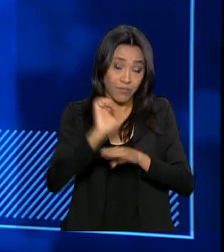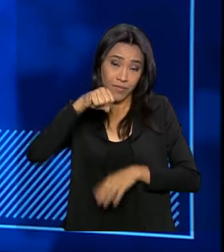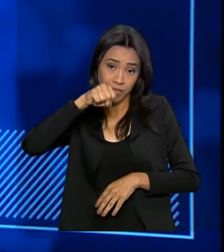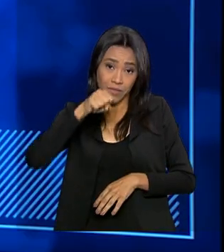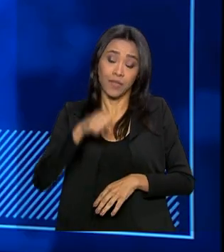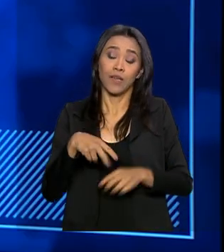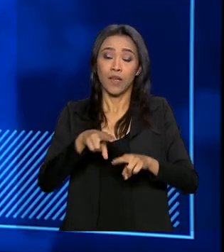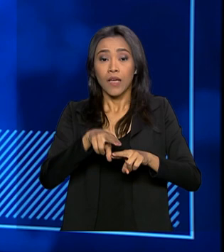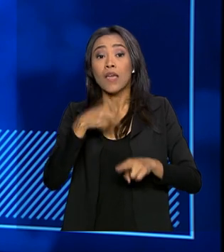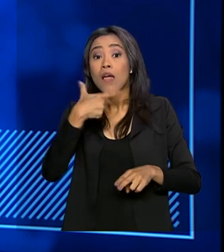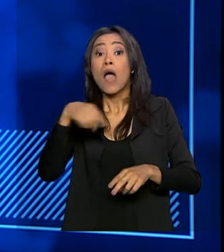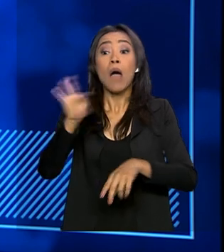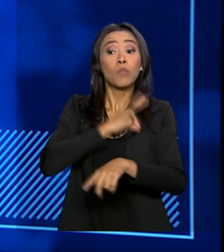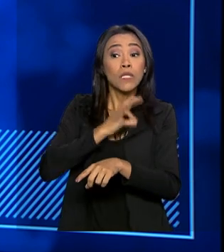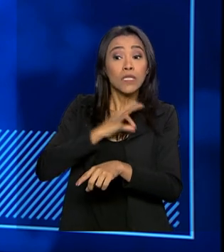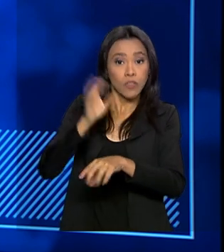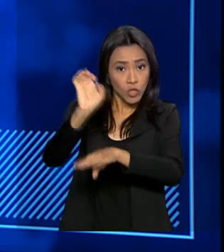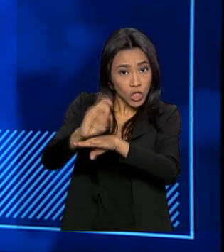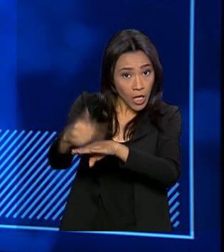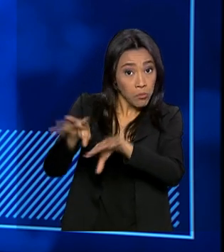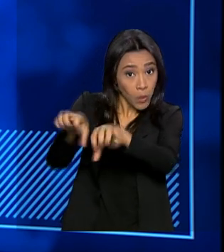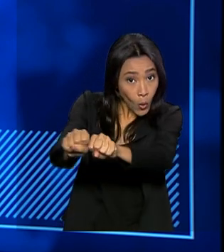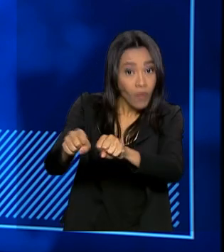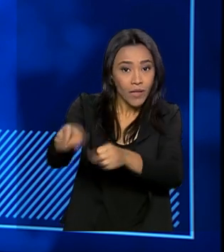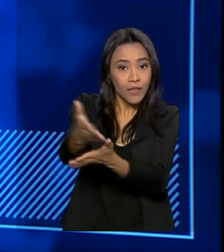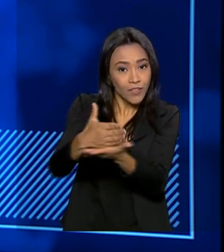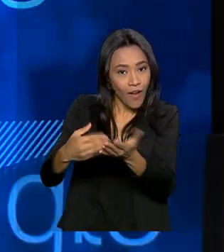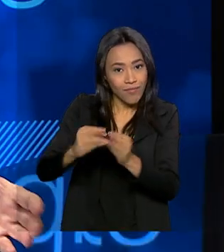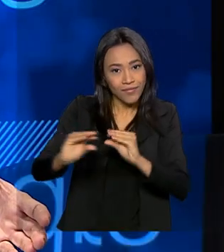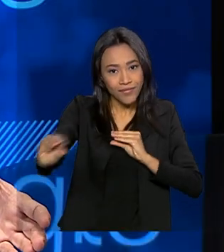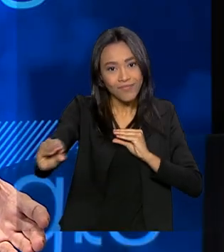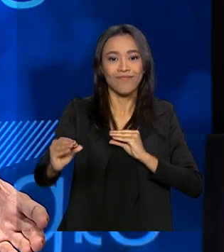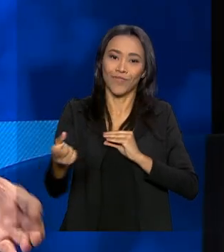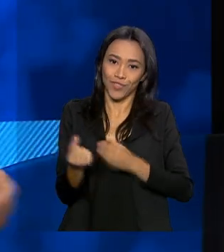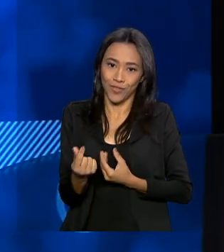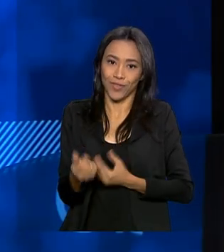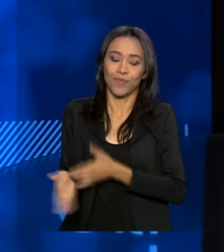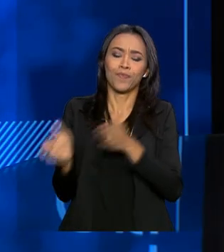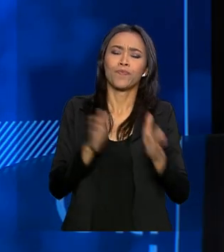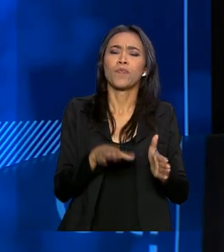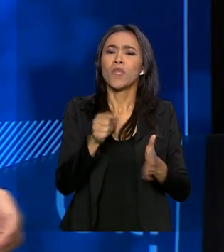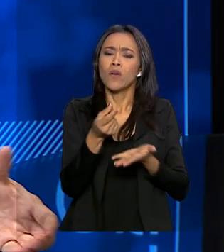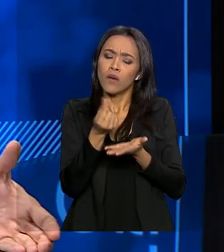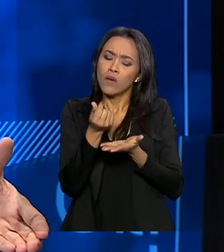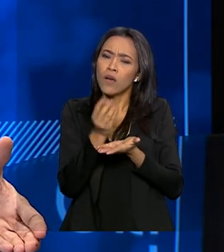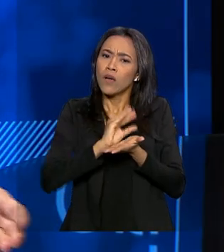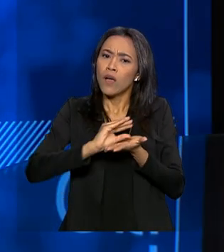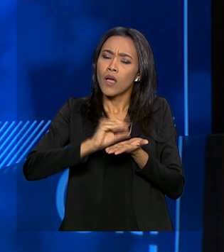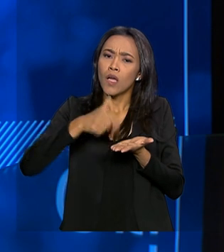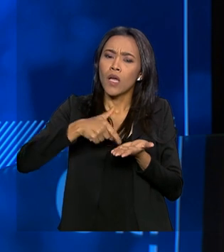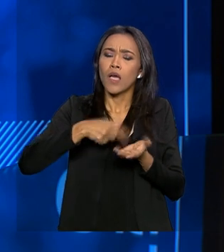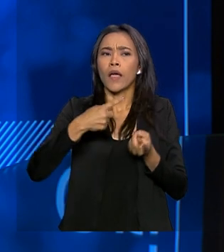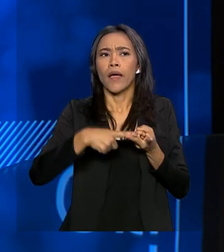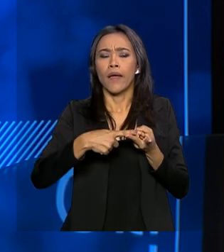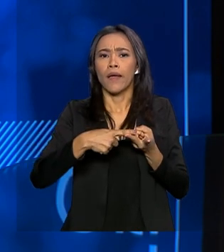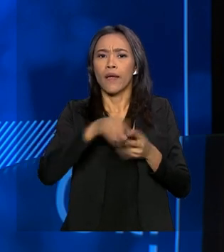A polícia que fez a prensão vai ter direito a receber esses recursos. O emprego desses recursos, o reaparelamento tecnológico,